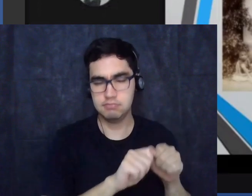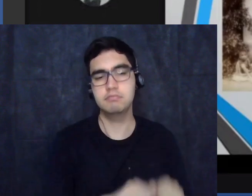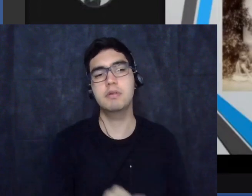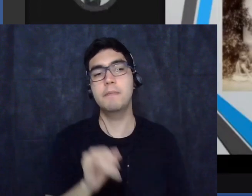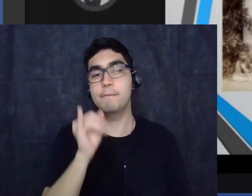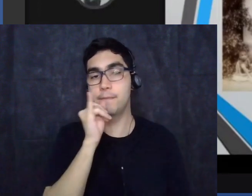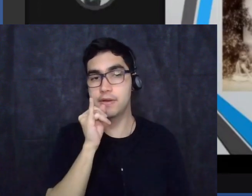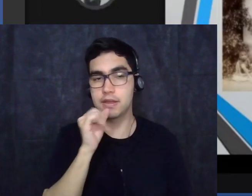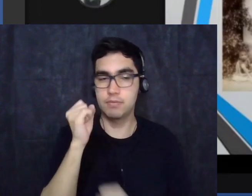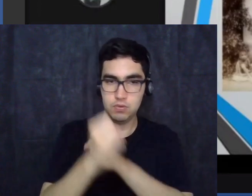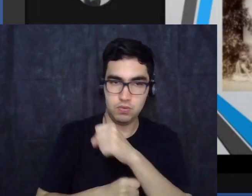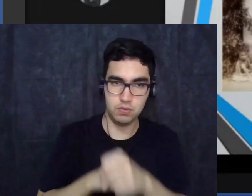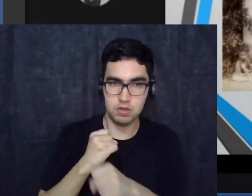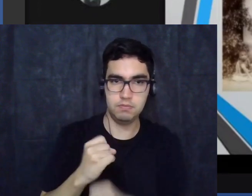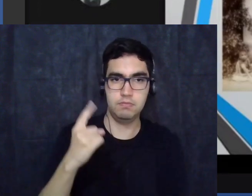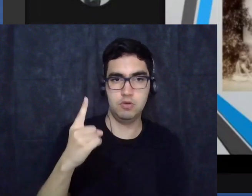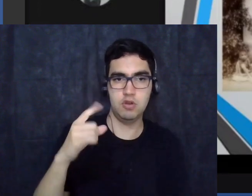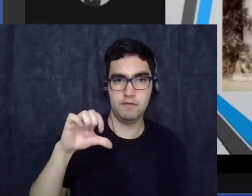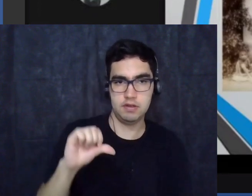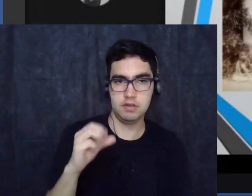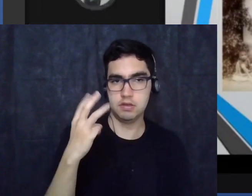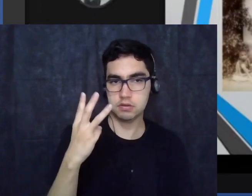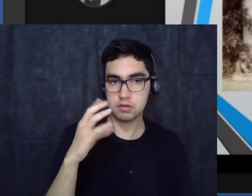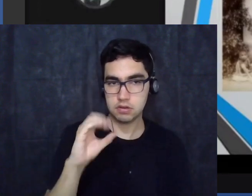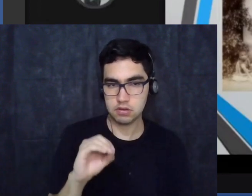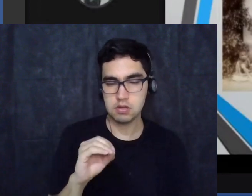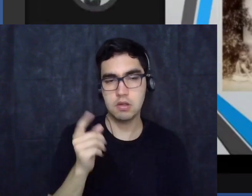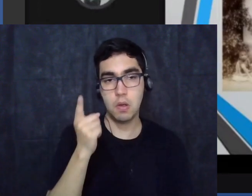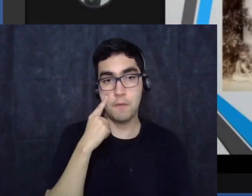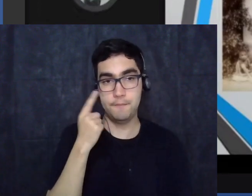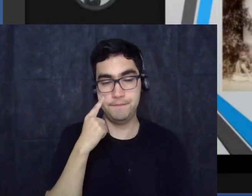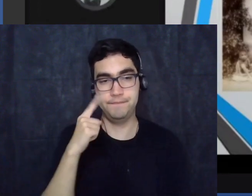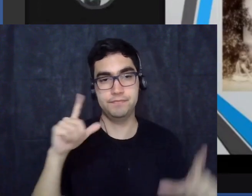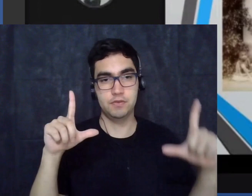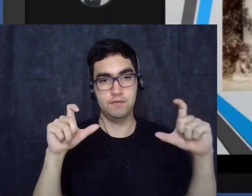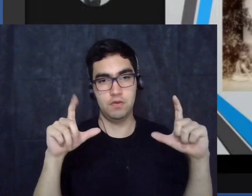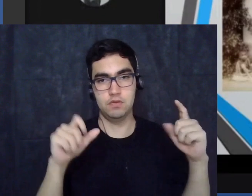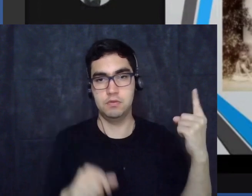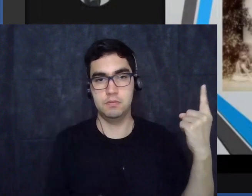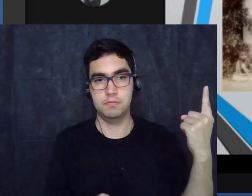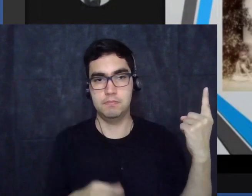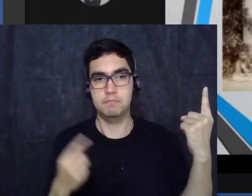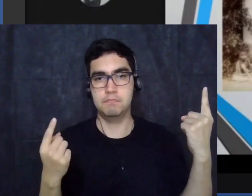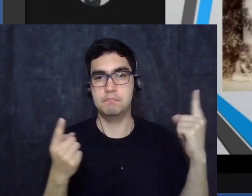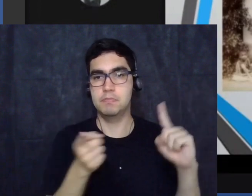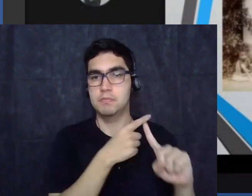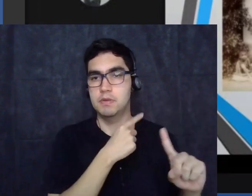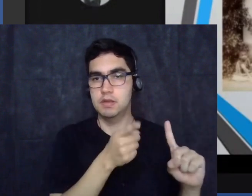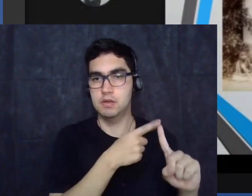a primeira imagem é o ciclo da fome na Índia